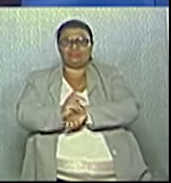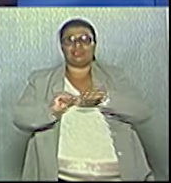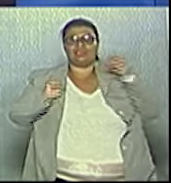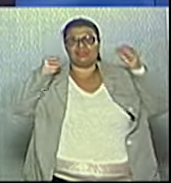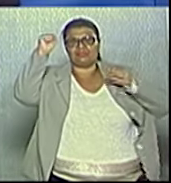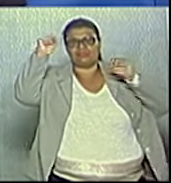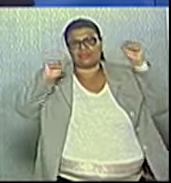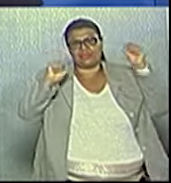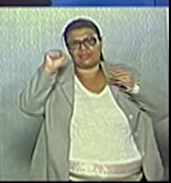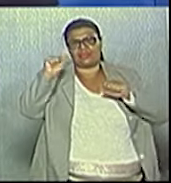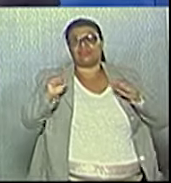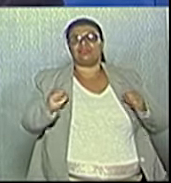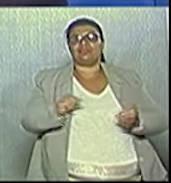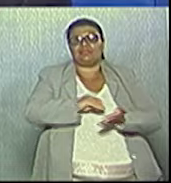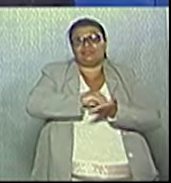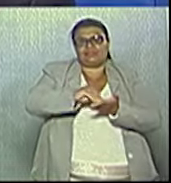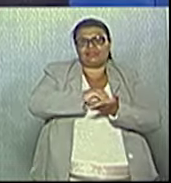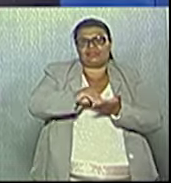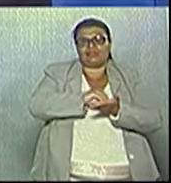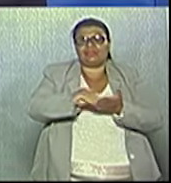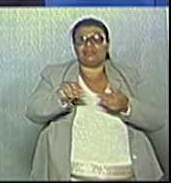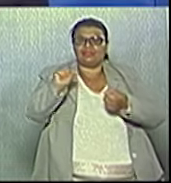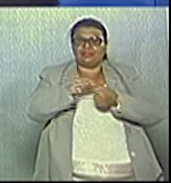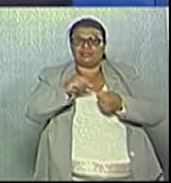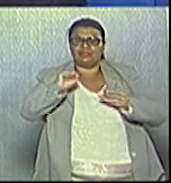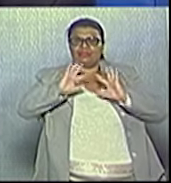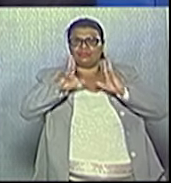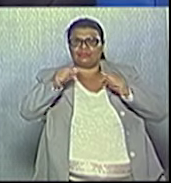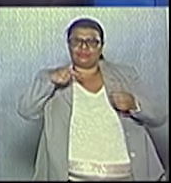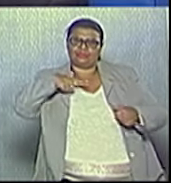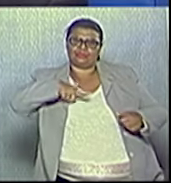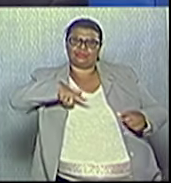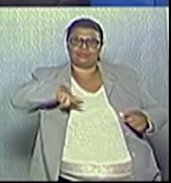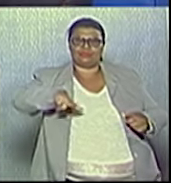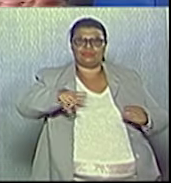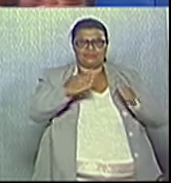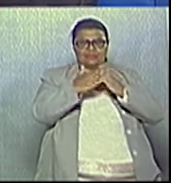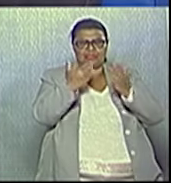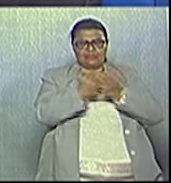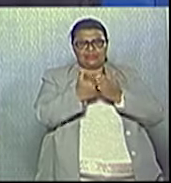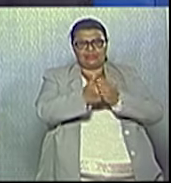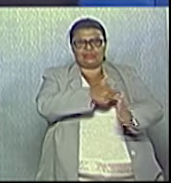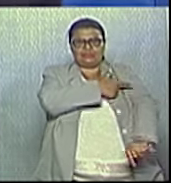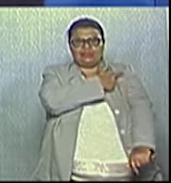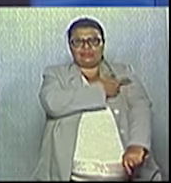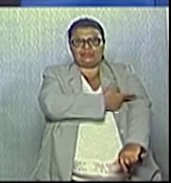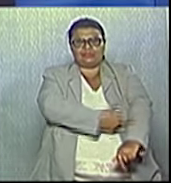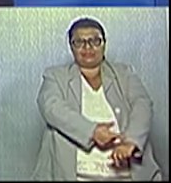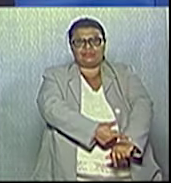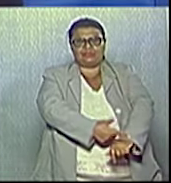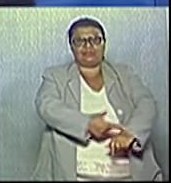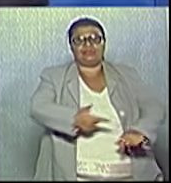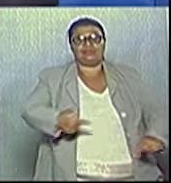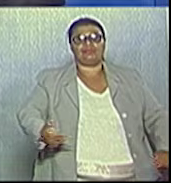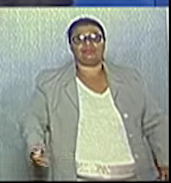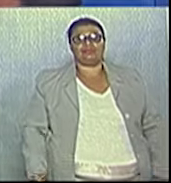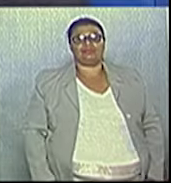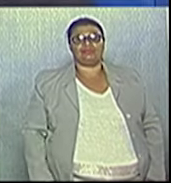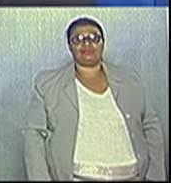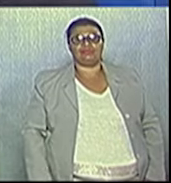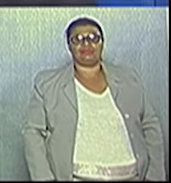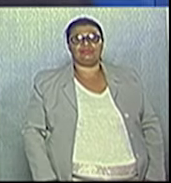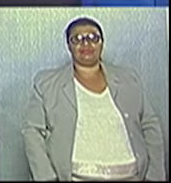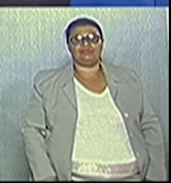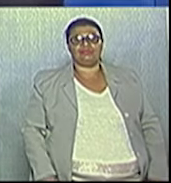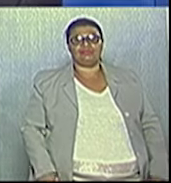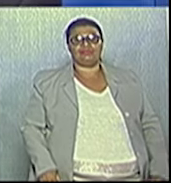criar todas as categorias de base através escola e educação. Então, se a Secretaria de Esporte for até